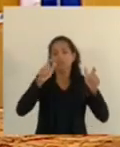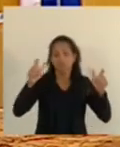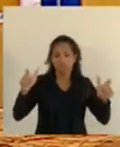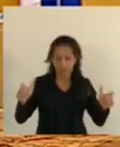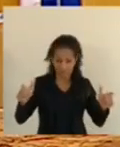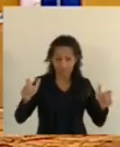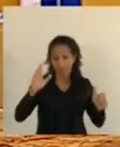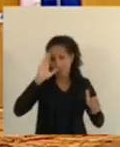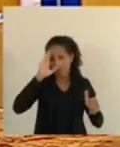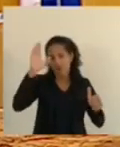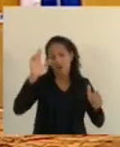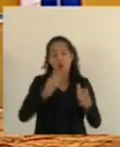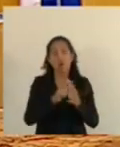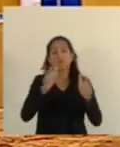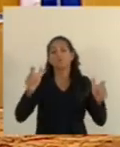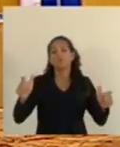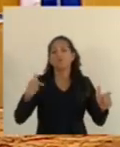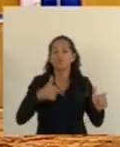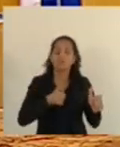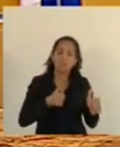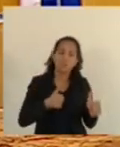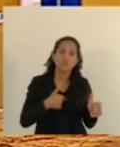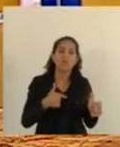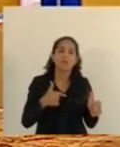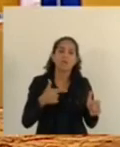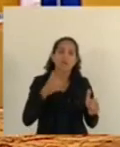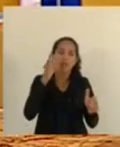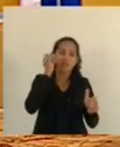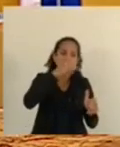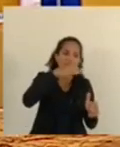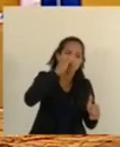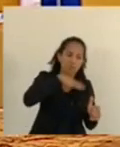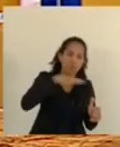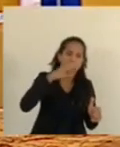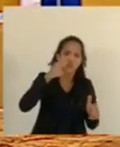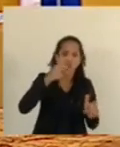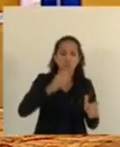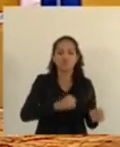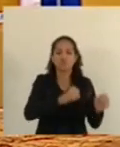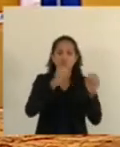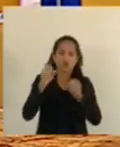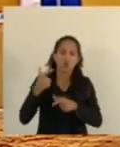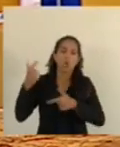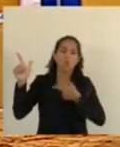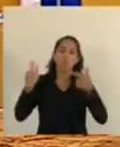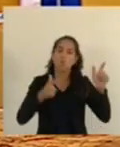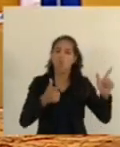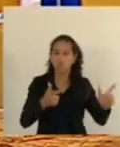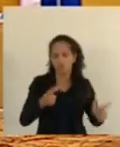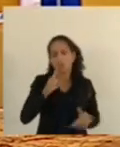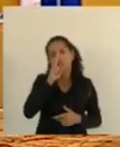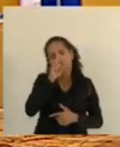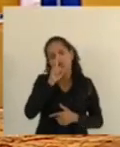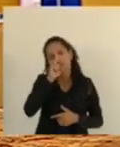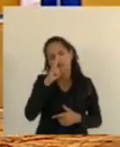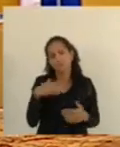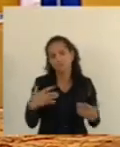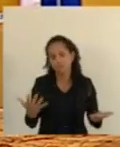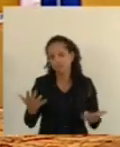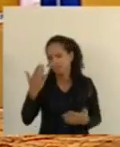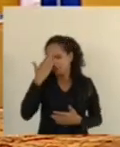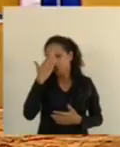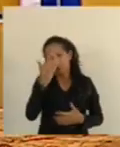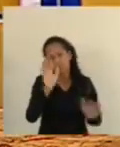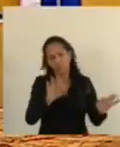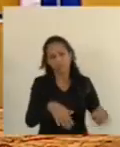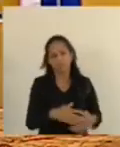responsabilizados por abuso de autoridade ou por outros crimes. Muito obrigado, presidente. Retorno à palavra a